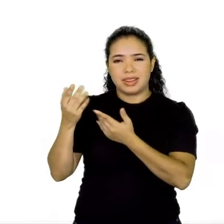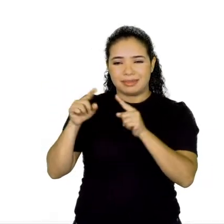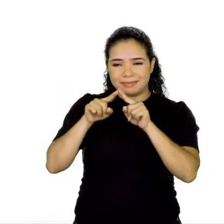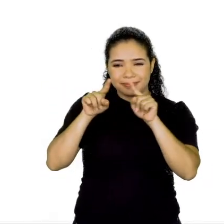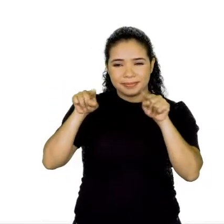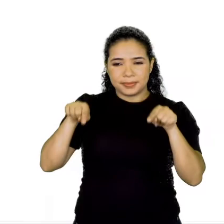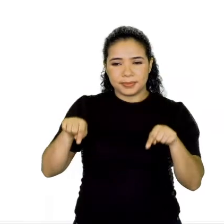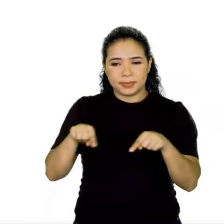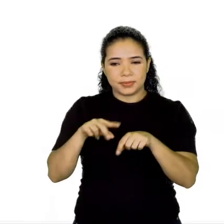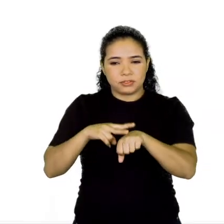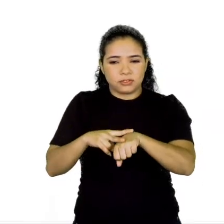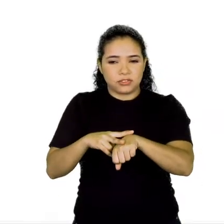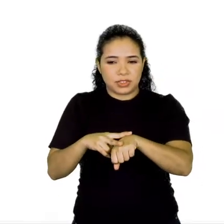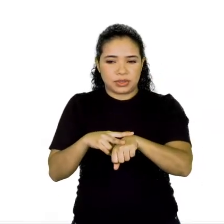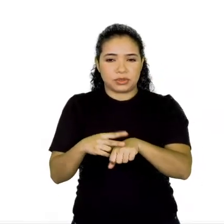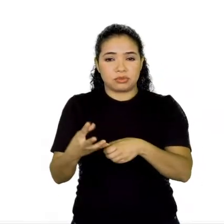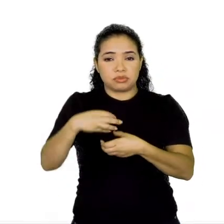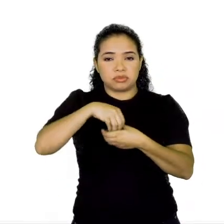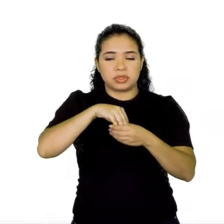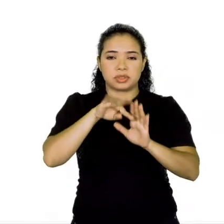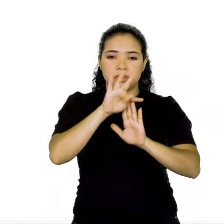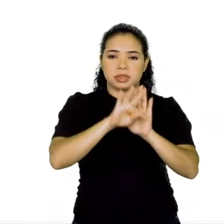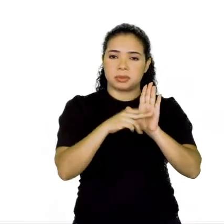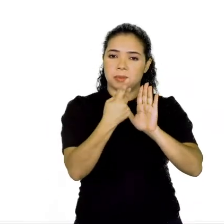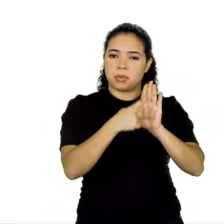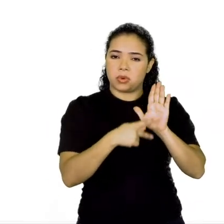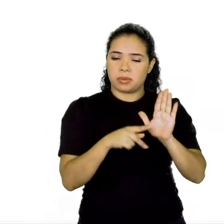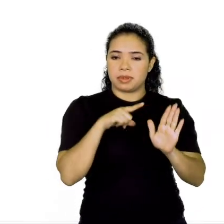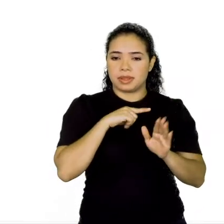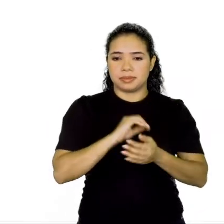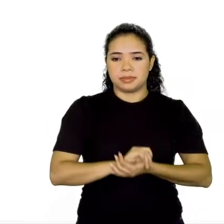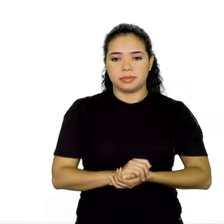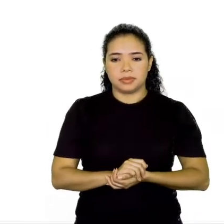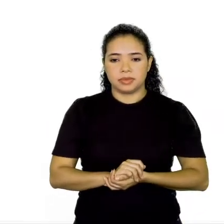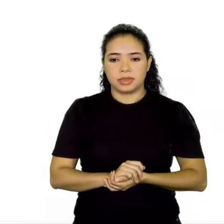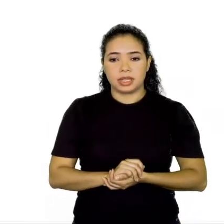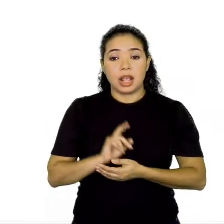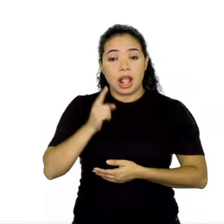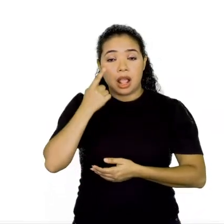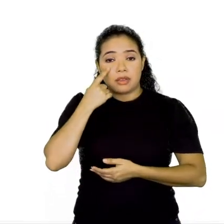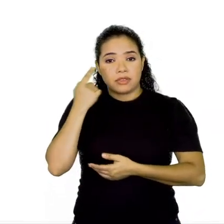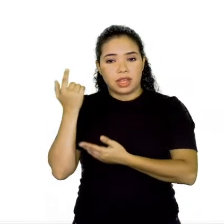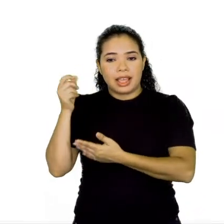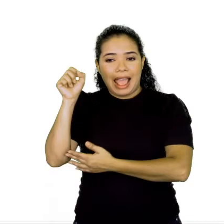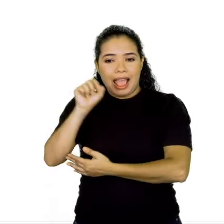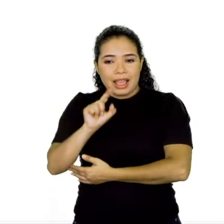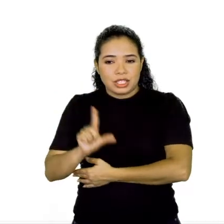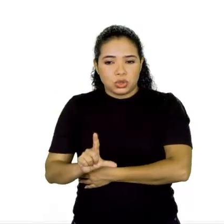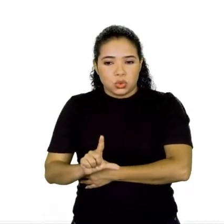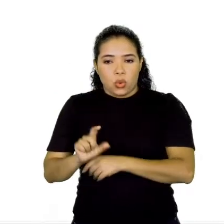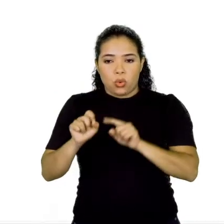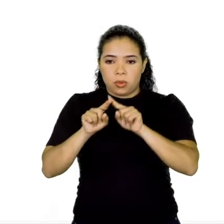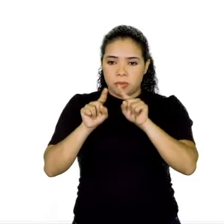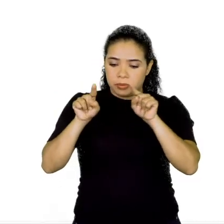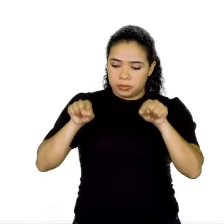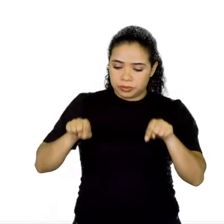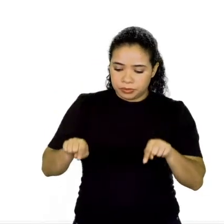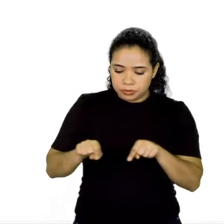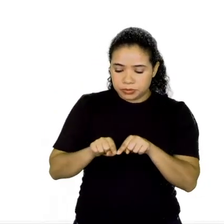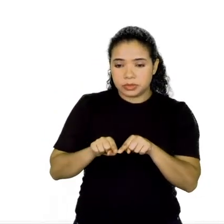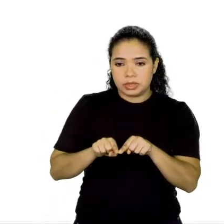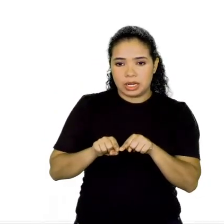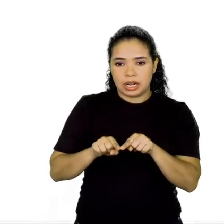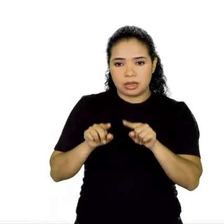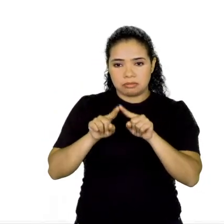O outro que está aqui de roxinho, né, azuis, é a figura de palavras ou tropos, né, que chama,